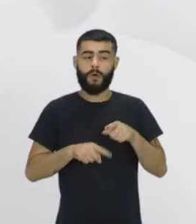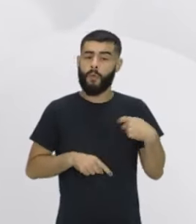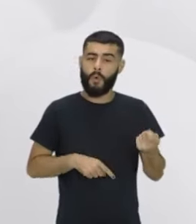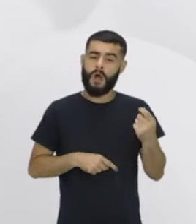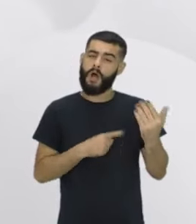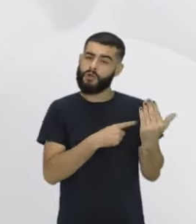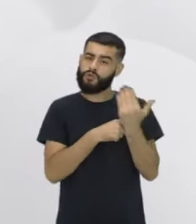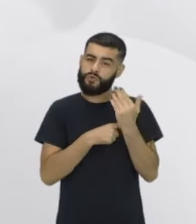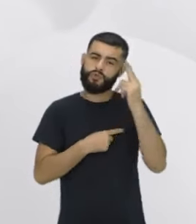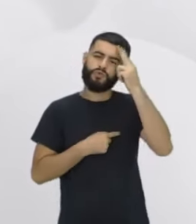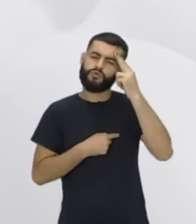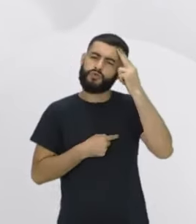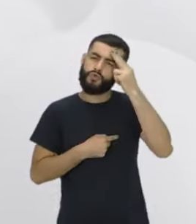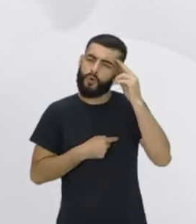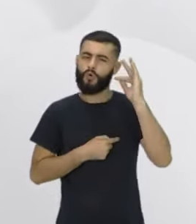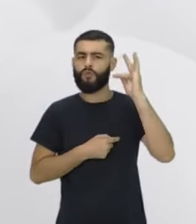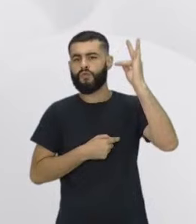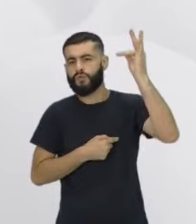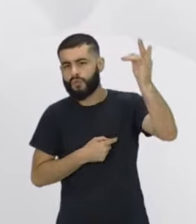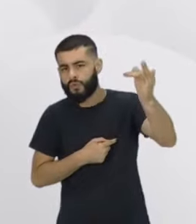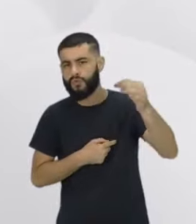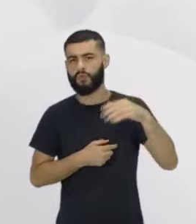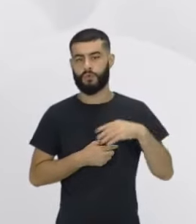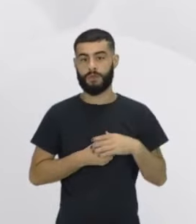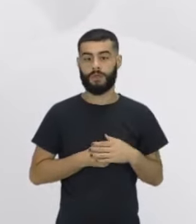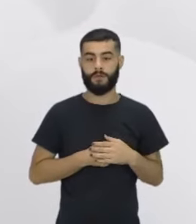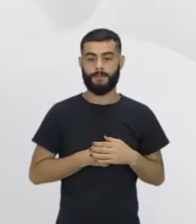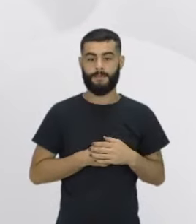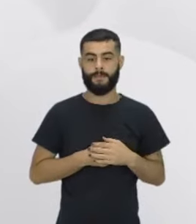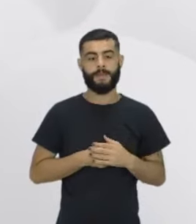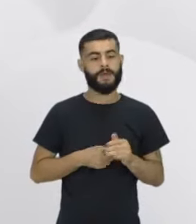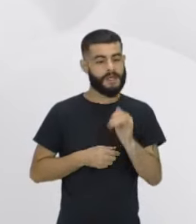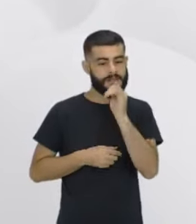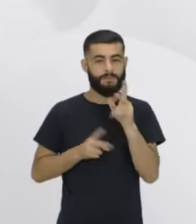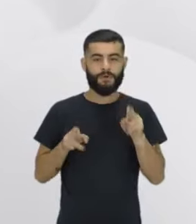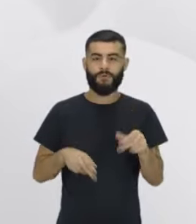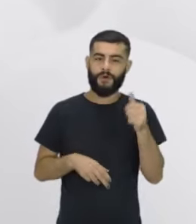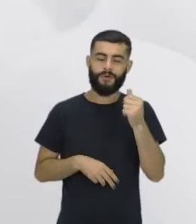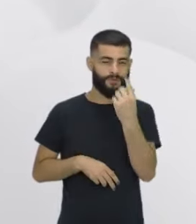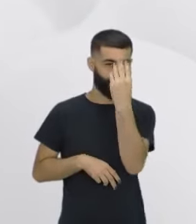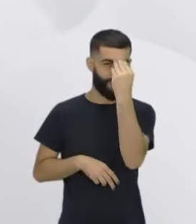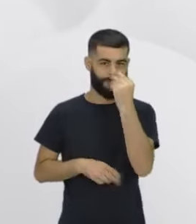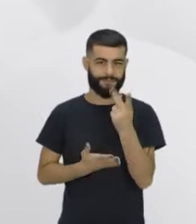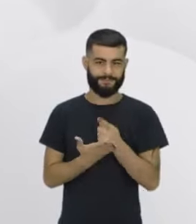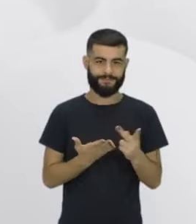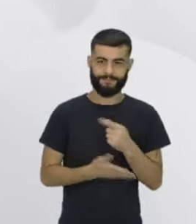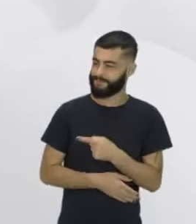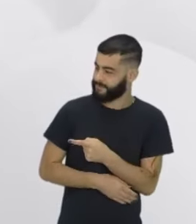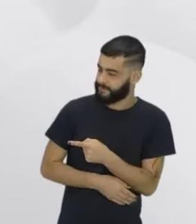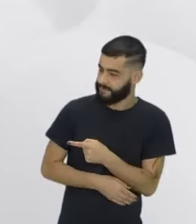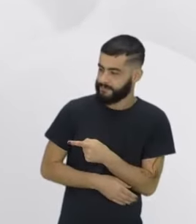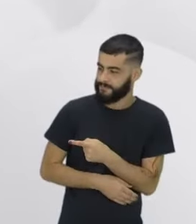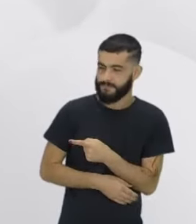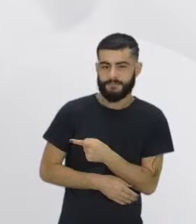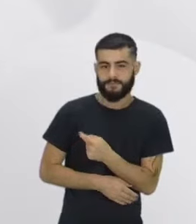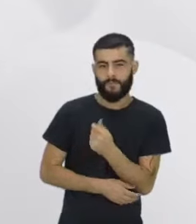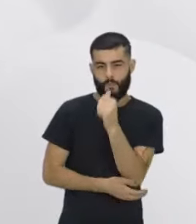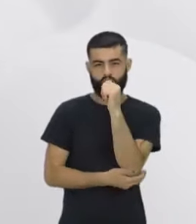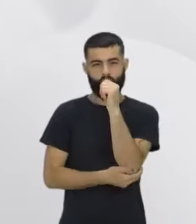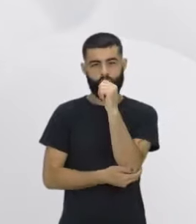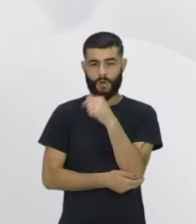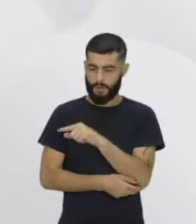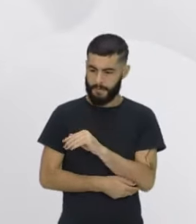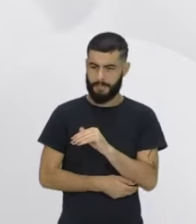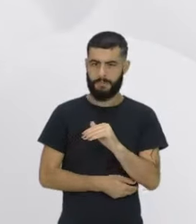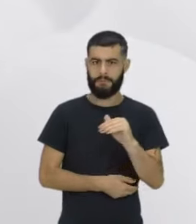das metas e do futuro. Por isso que a gente tem essa imagem aí da menininha lá nos primeiros anos e aí ela já adulta, né? Em um